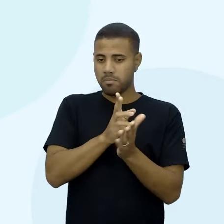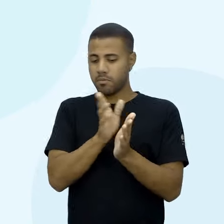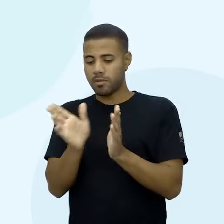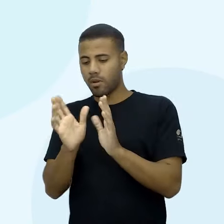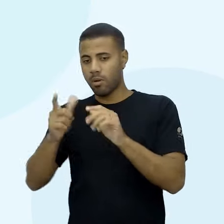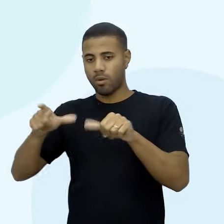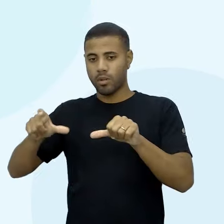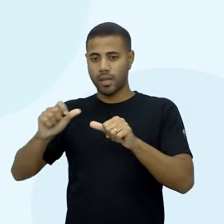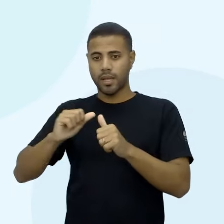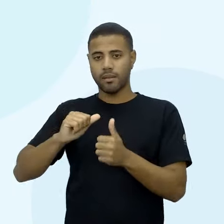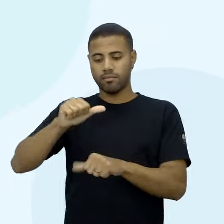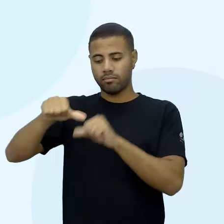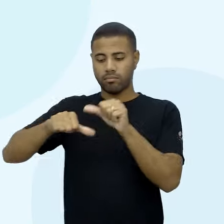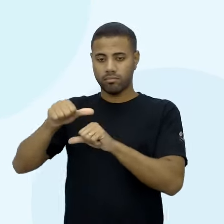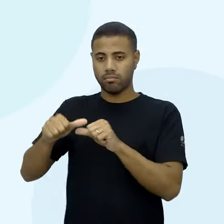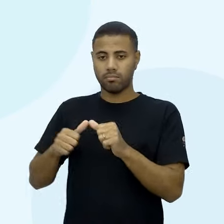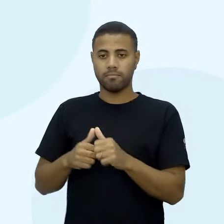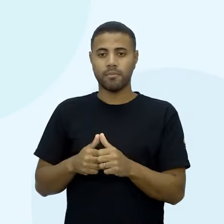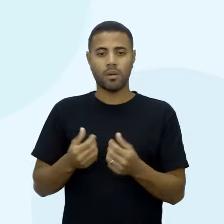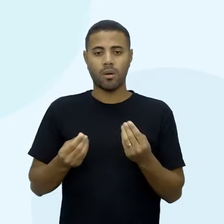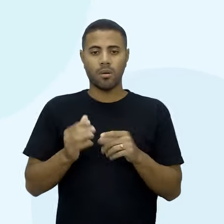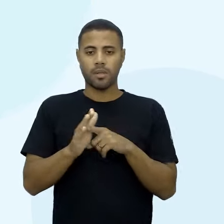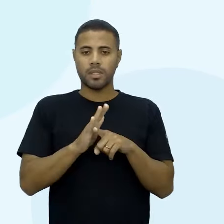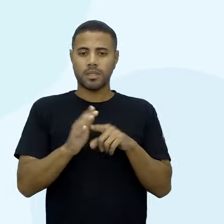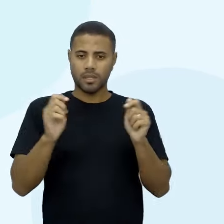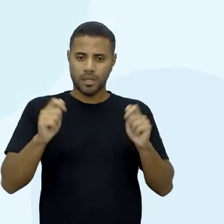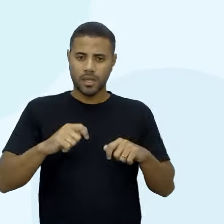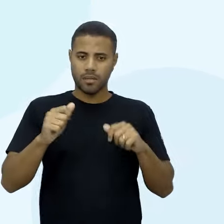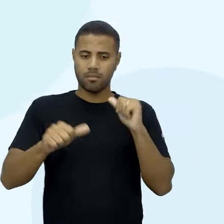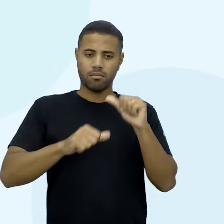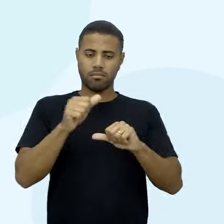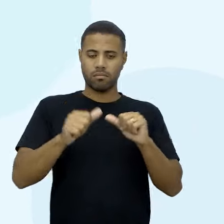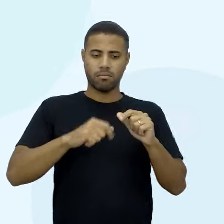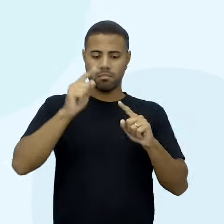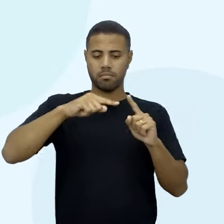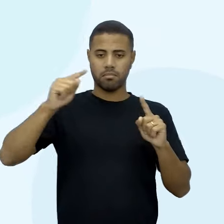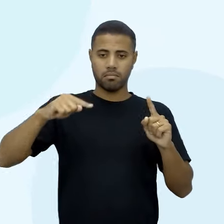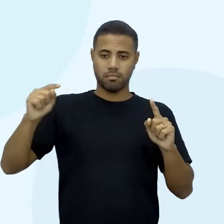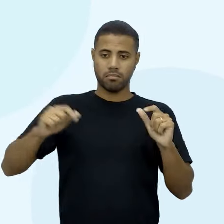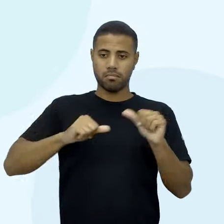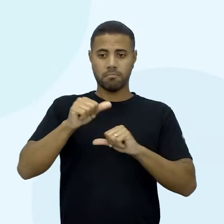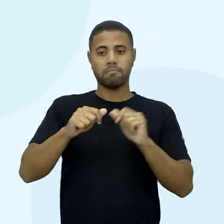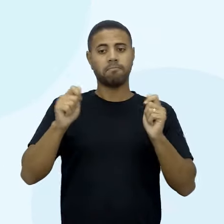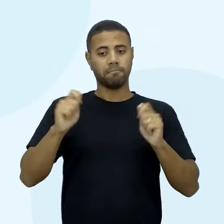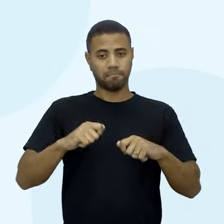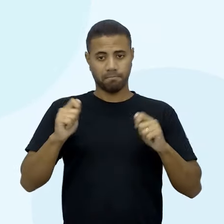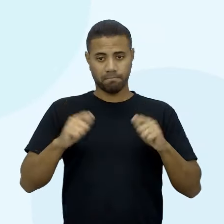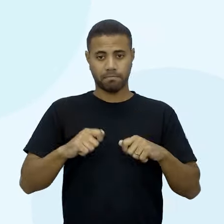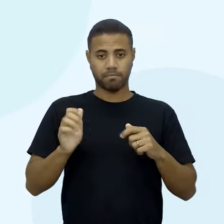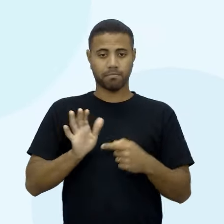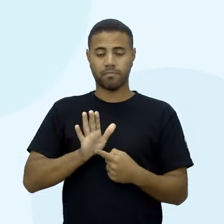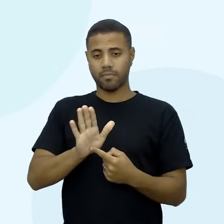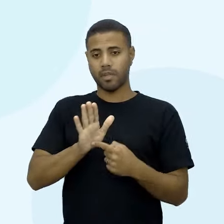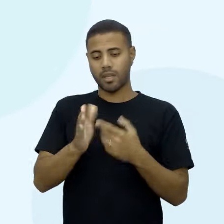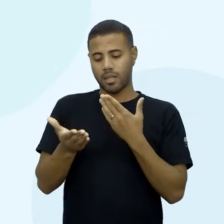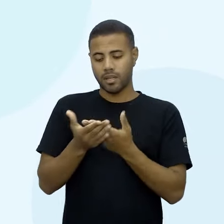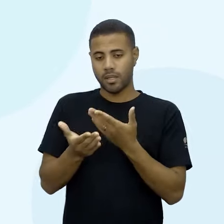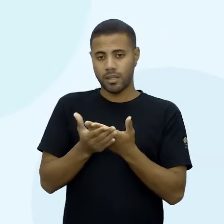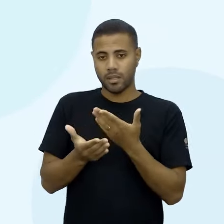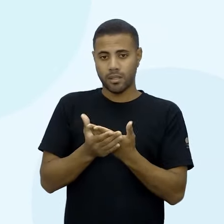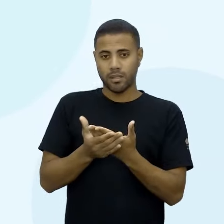respostas das pesquisas. Ah, professor, mas pode variar? Pode, sim. E aí, o que acontece? Existem estudos